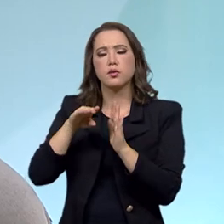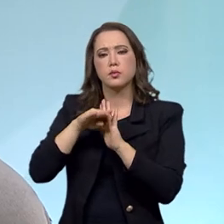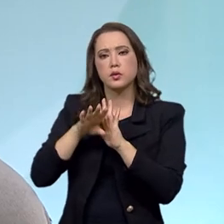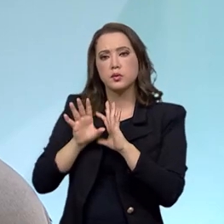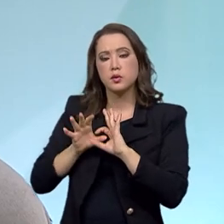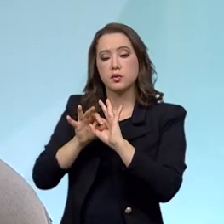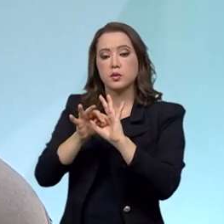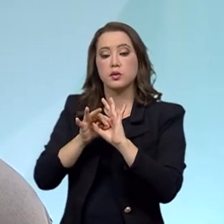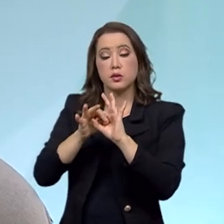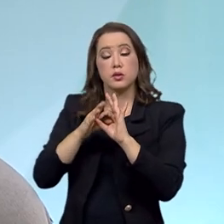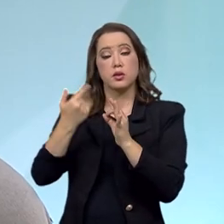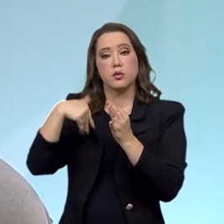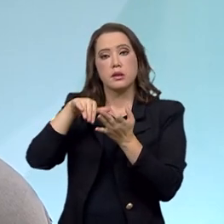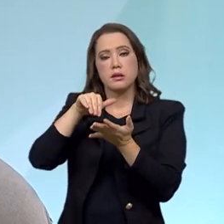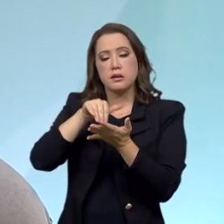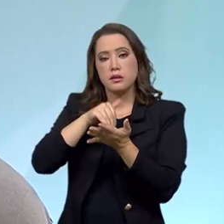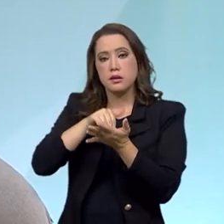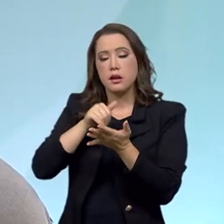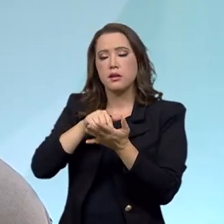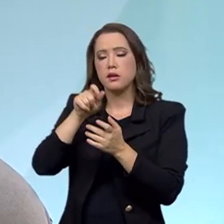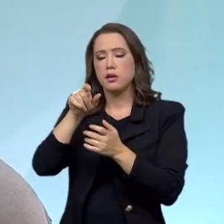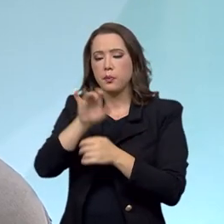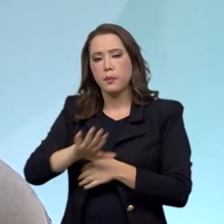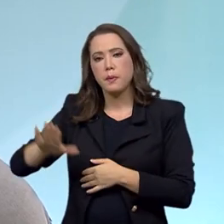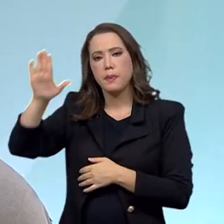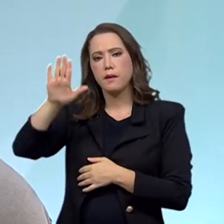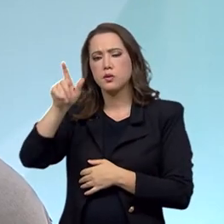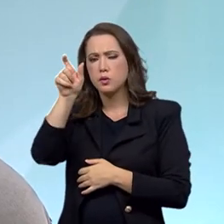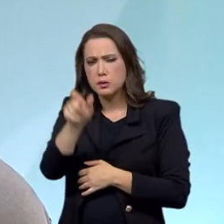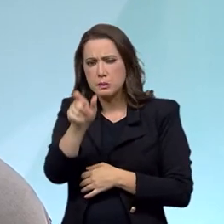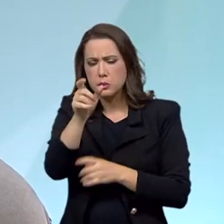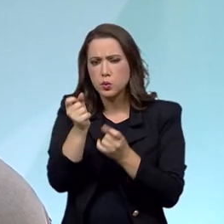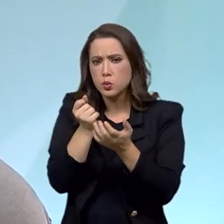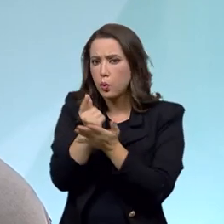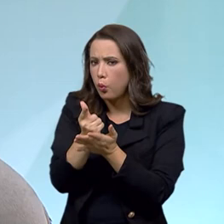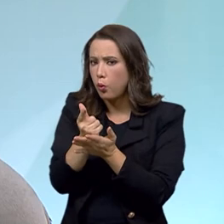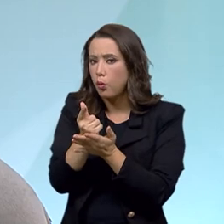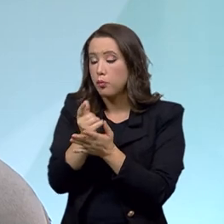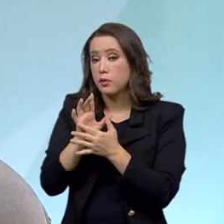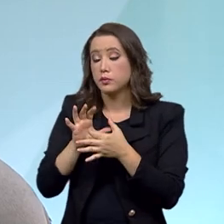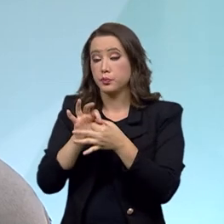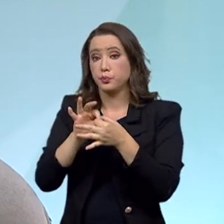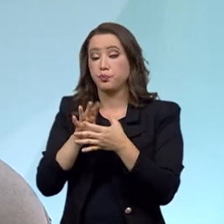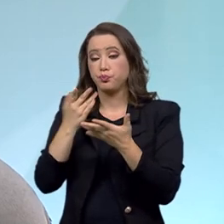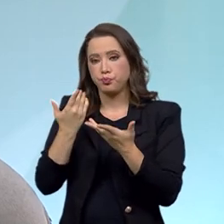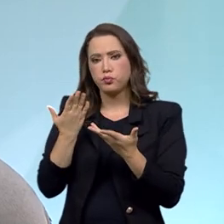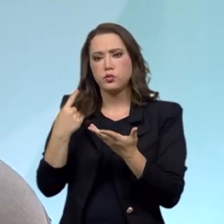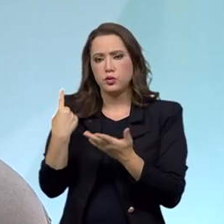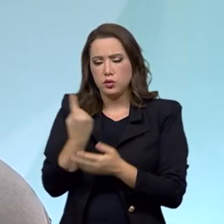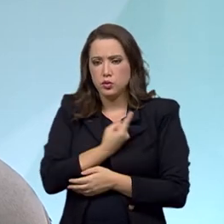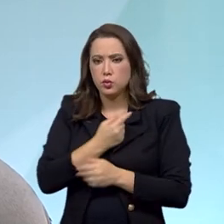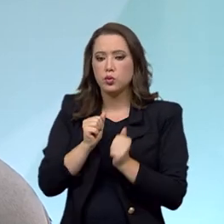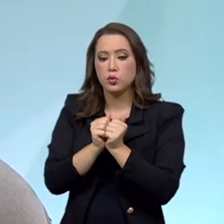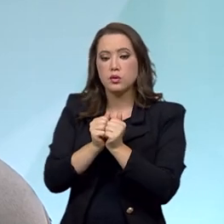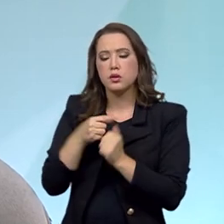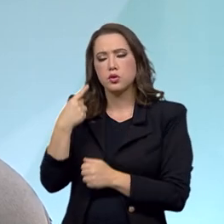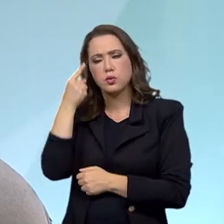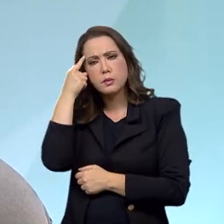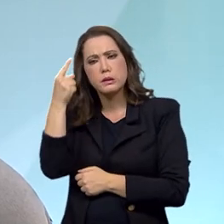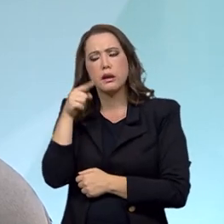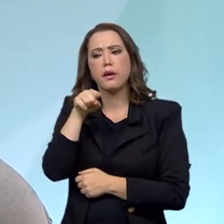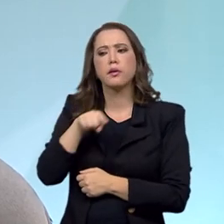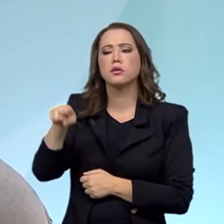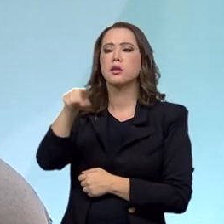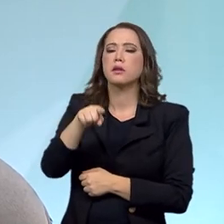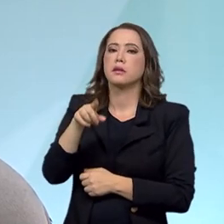Ministério da Justiça, com a doutora Juliana Domingues. E a ideia era suprir uma carência que a gente percebe no mercado